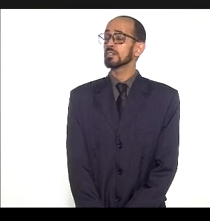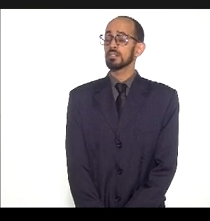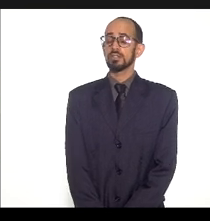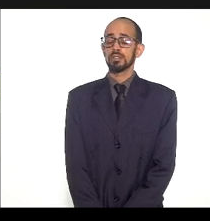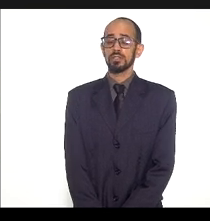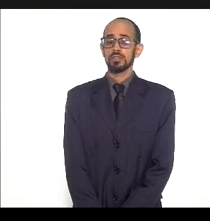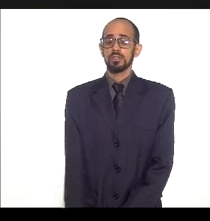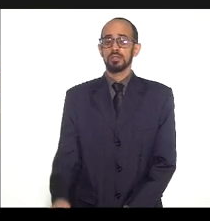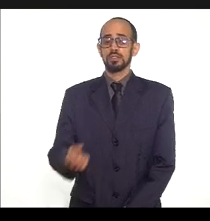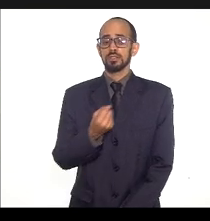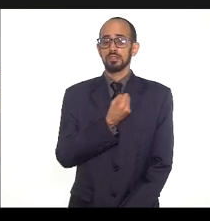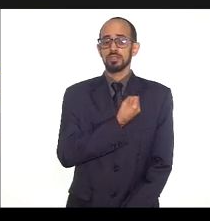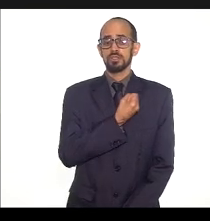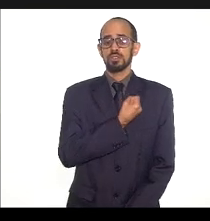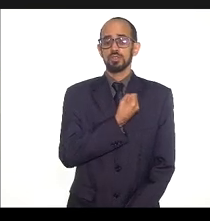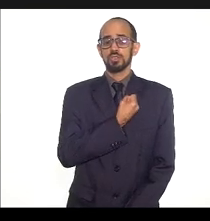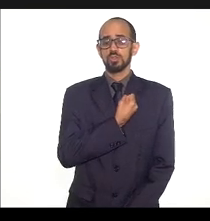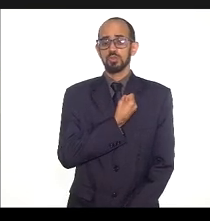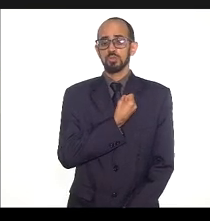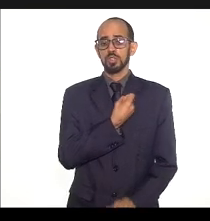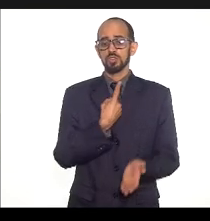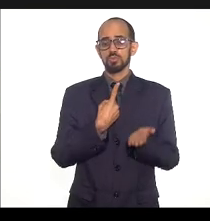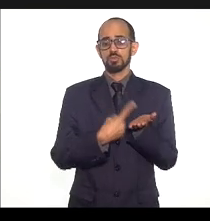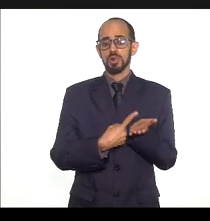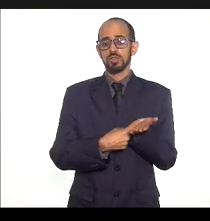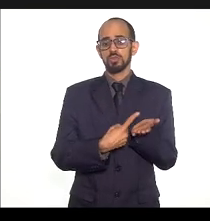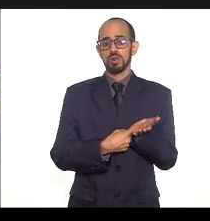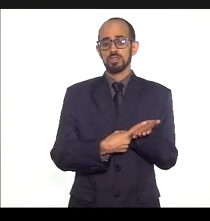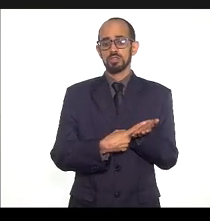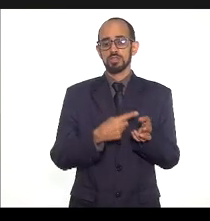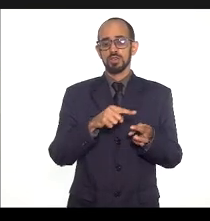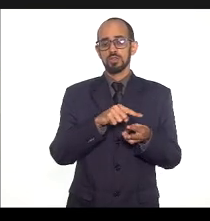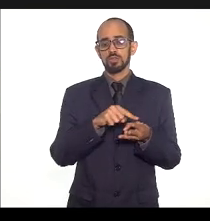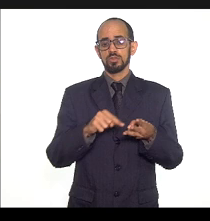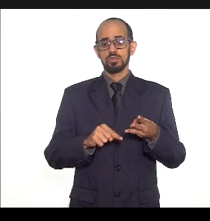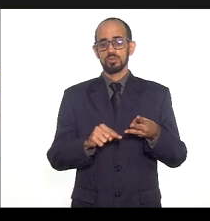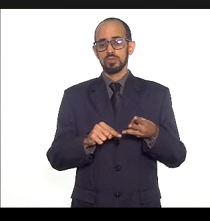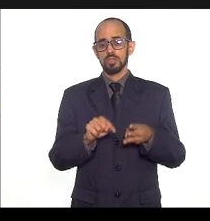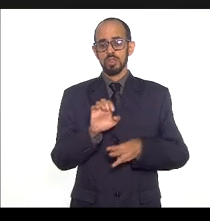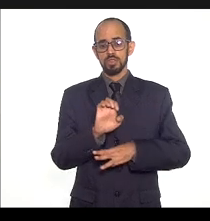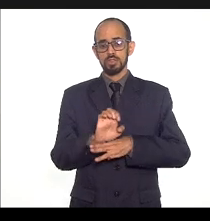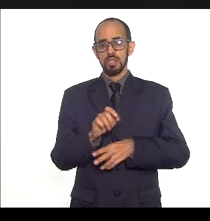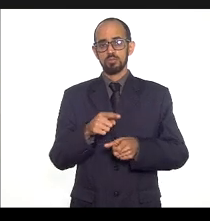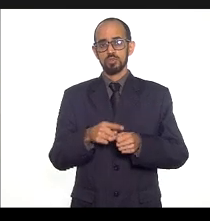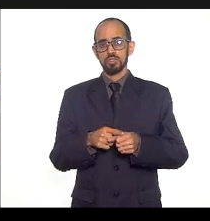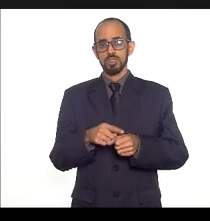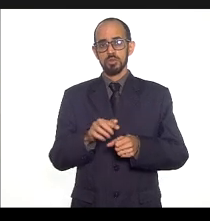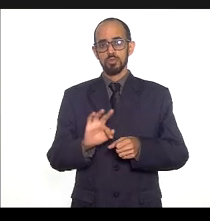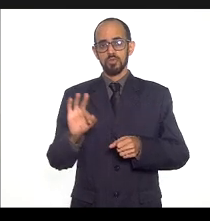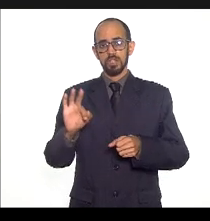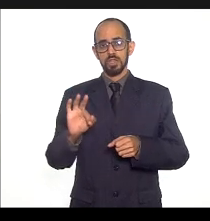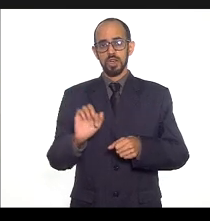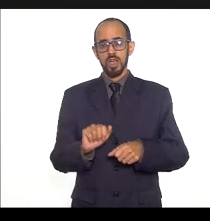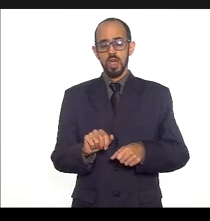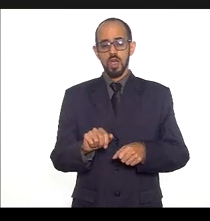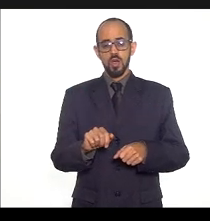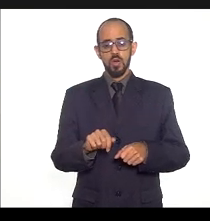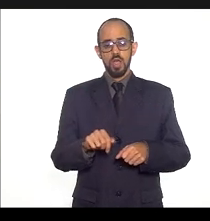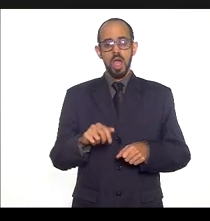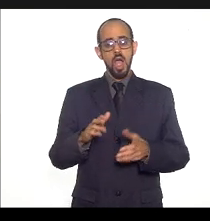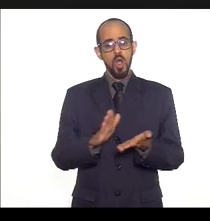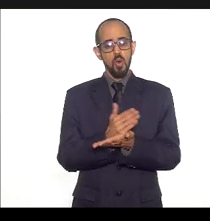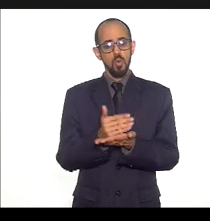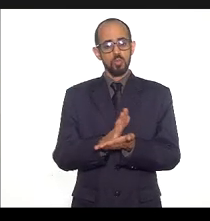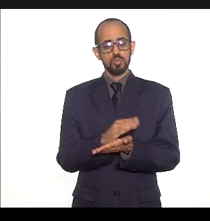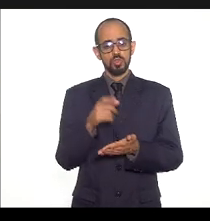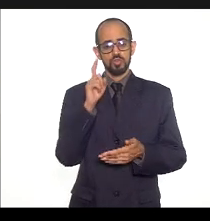indicadores de pactuação tripartite alguns indicadores tripartite são de difícil avaliação no quadrimestre por